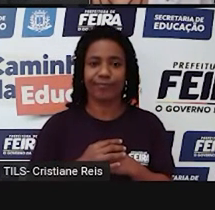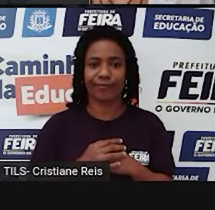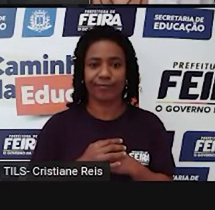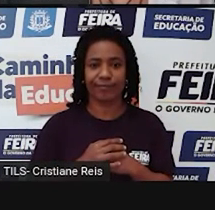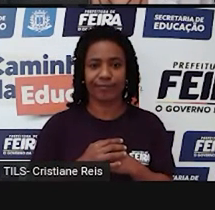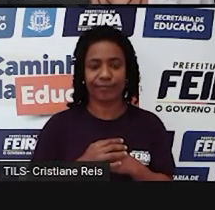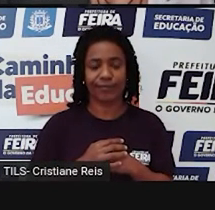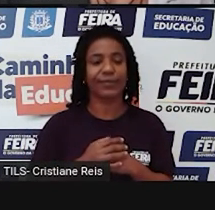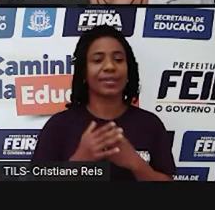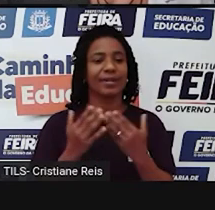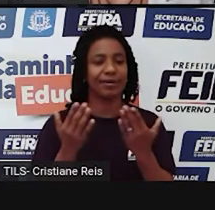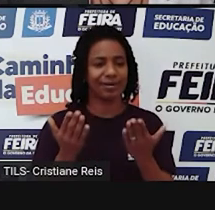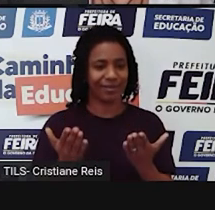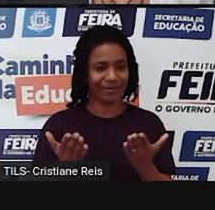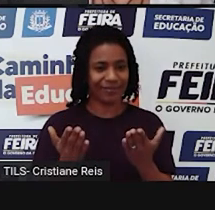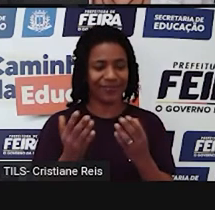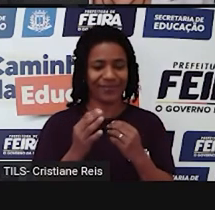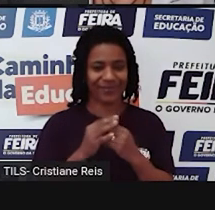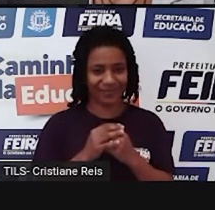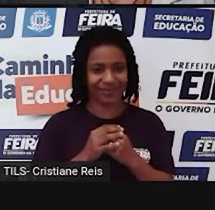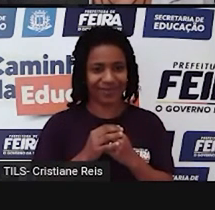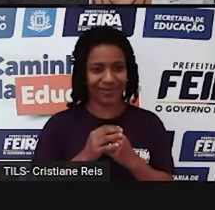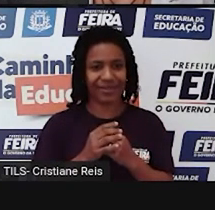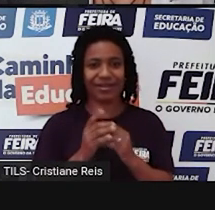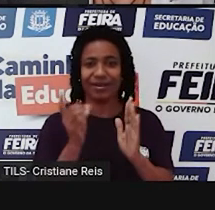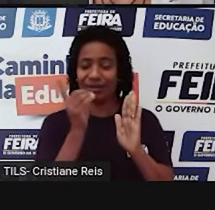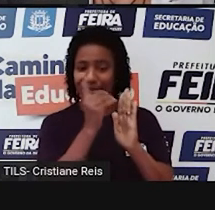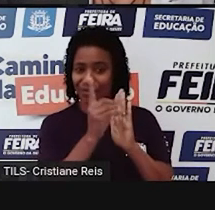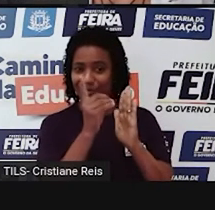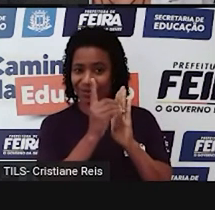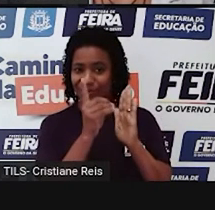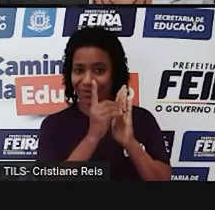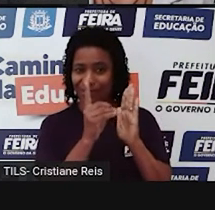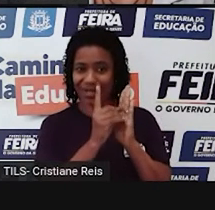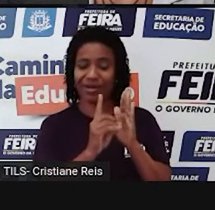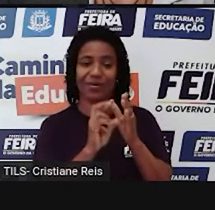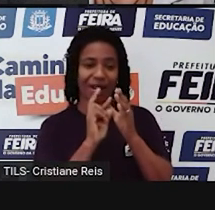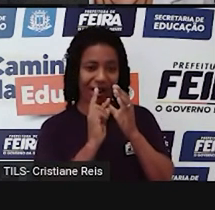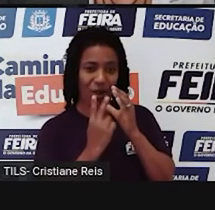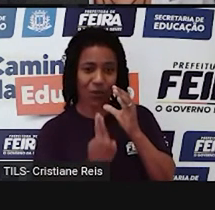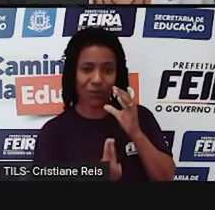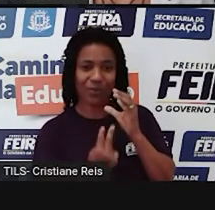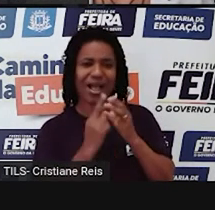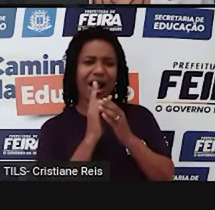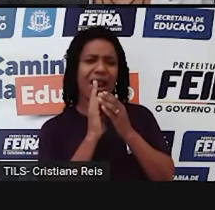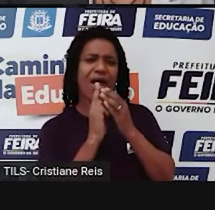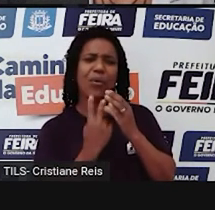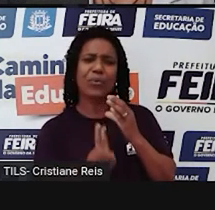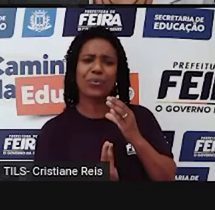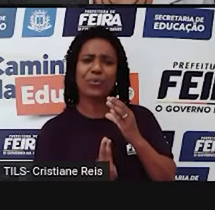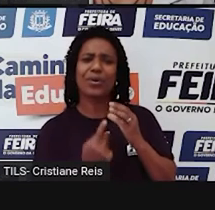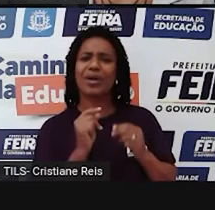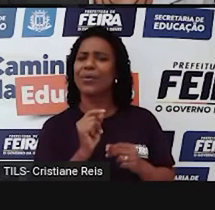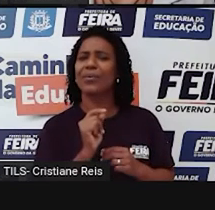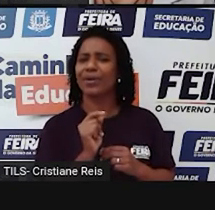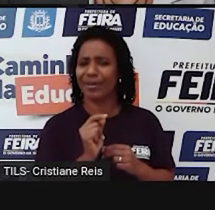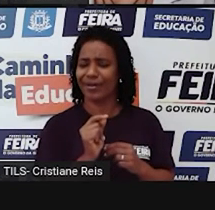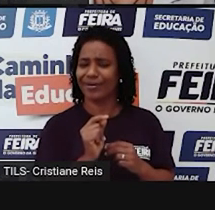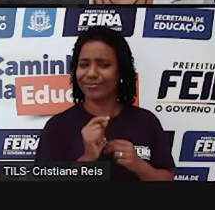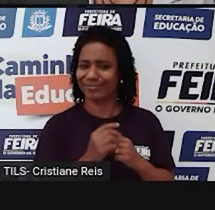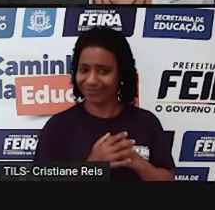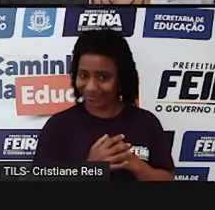Nesse caso usaremos o dicionário bilíngue O que é o dicionário bilíngue?